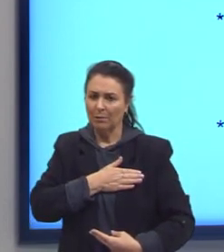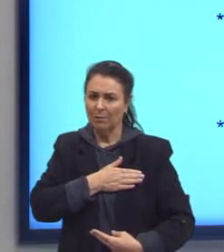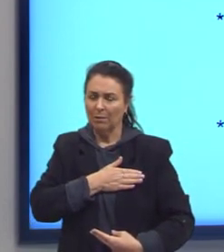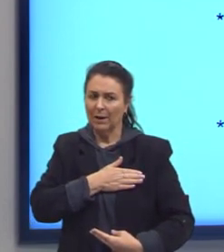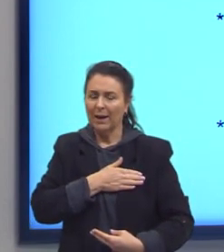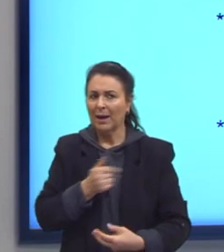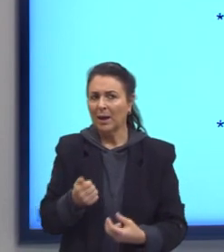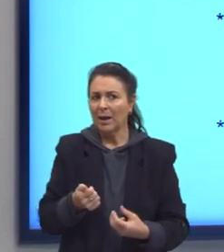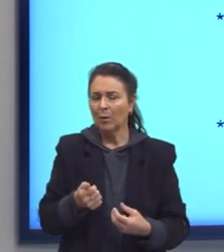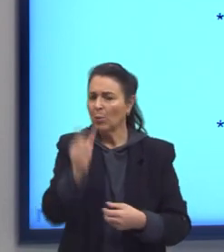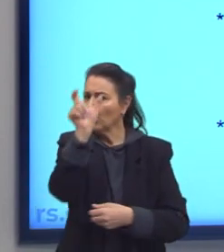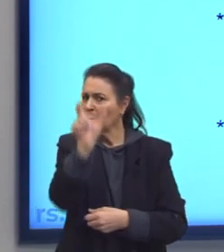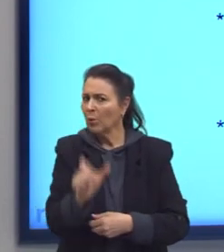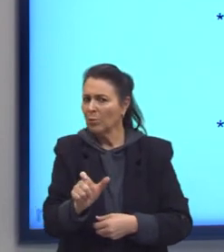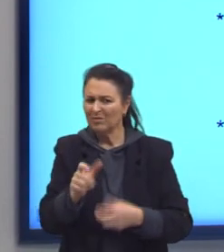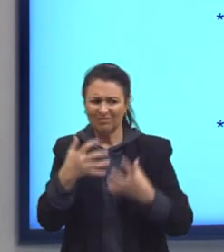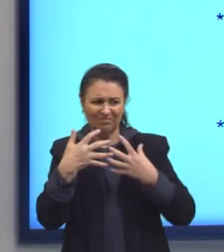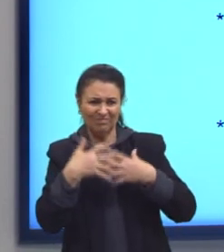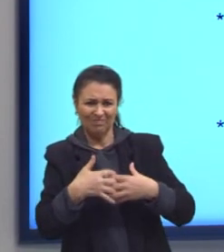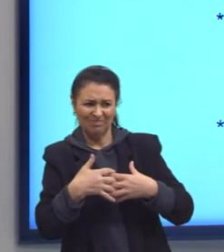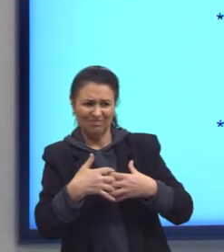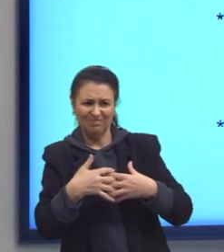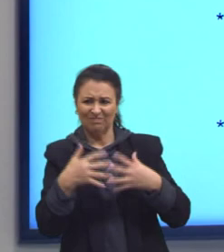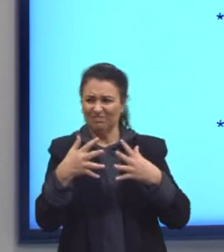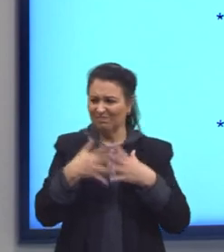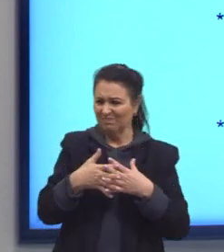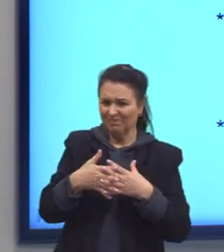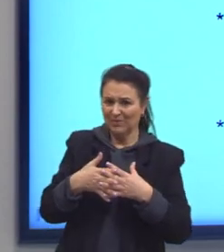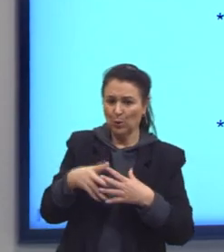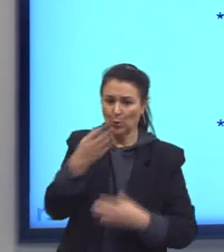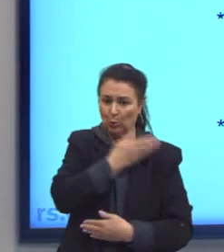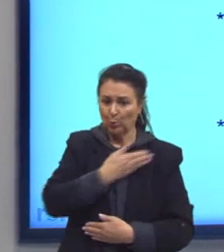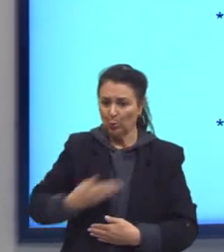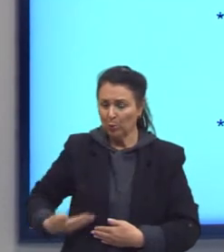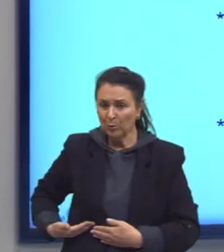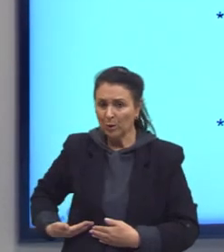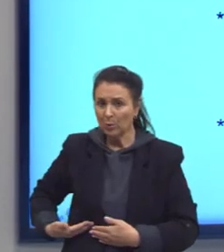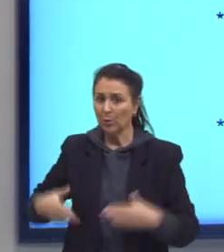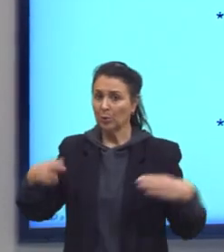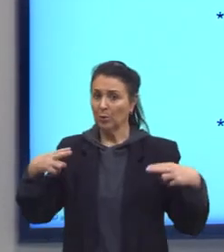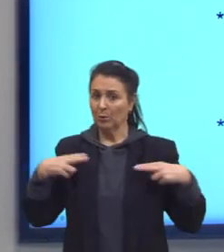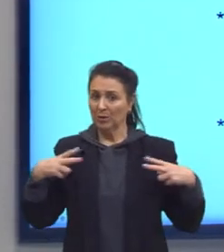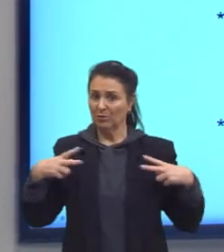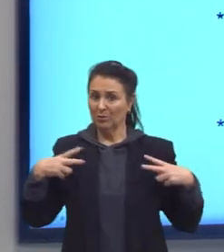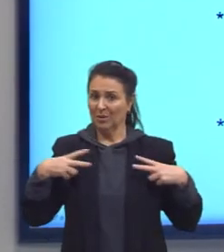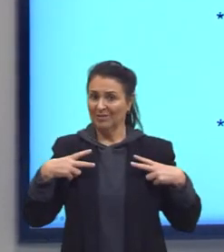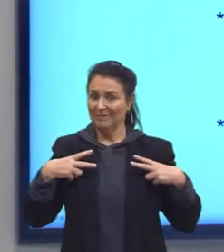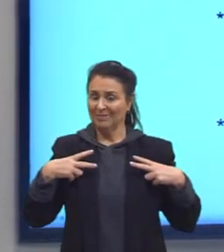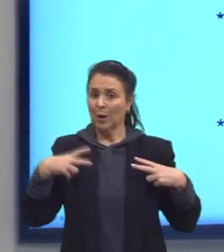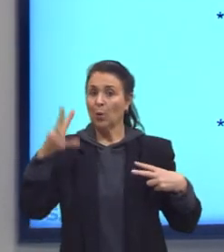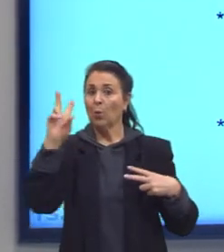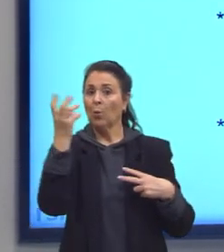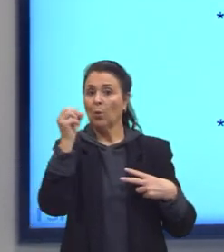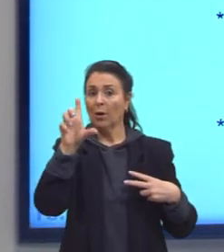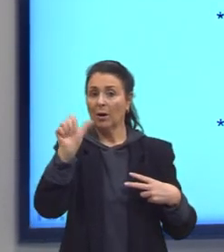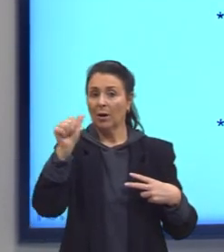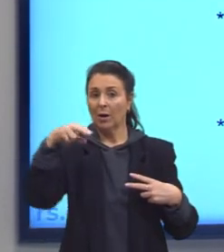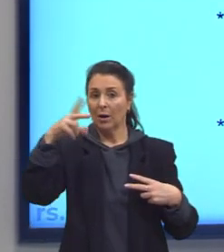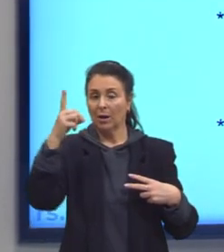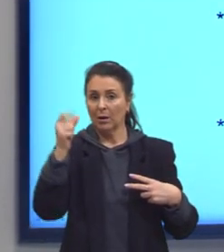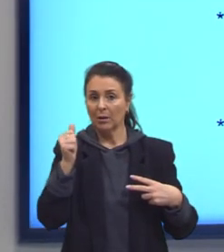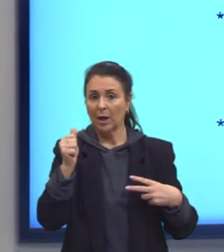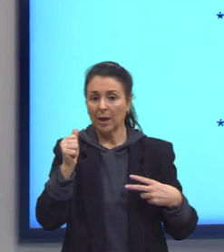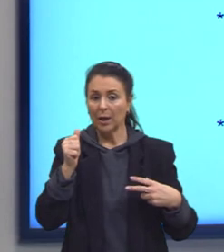confunde o público com o privado. O Sérgio Buarque de Holanda viaja em muitos países e aí